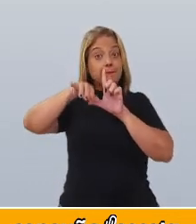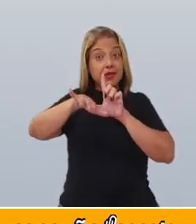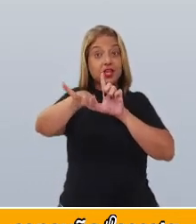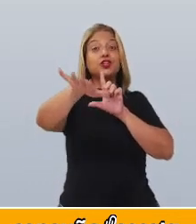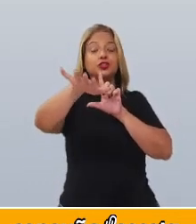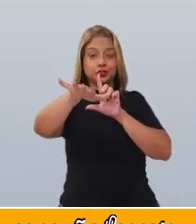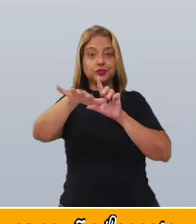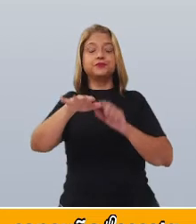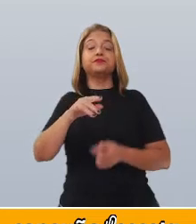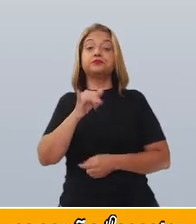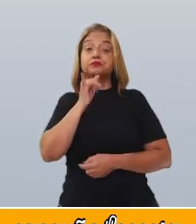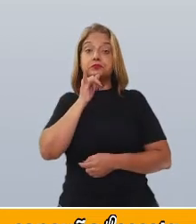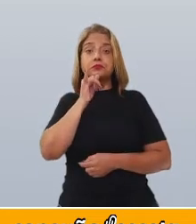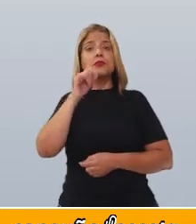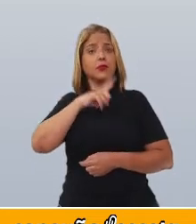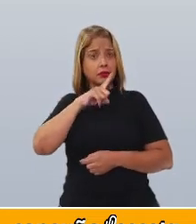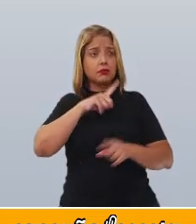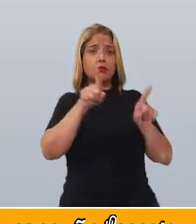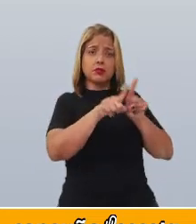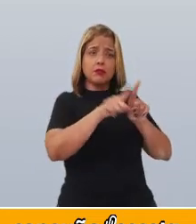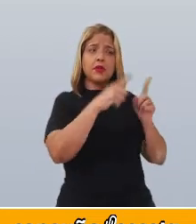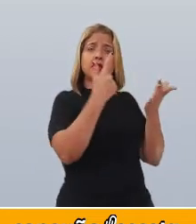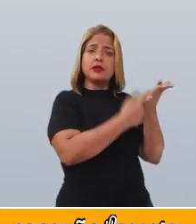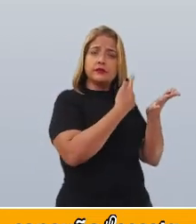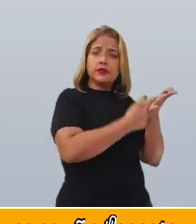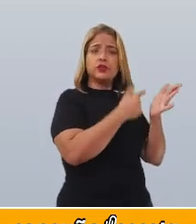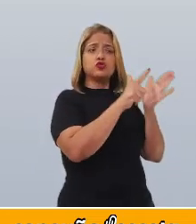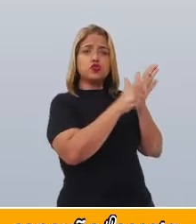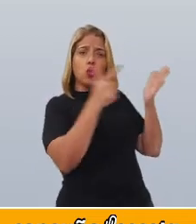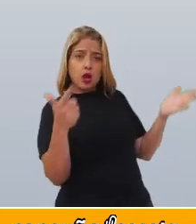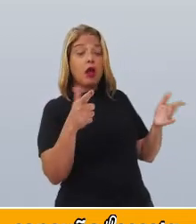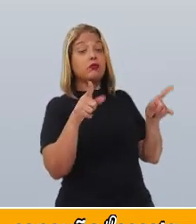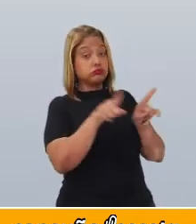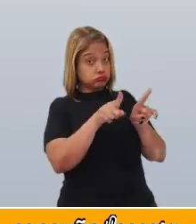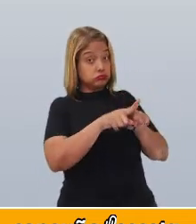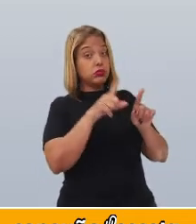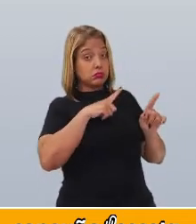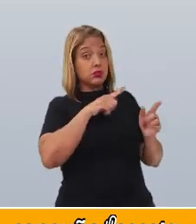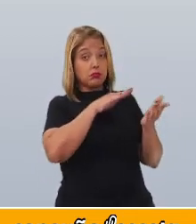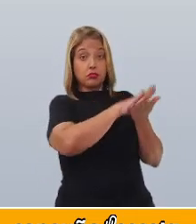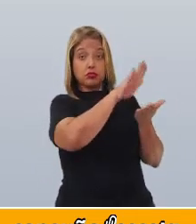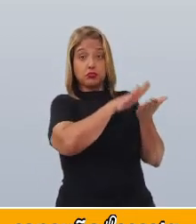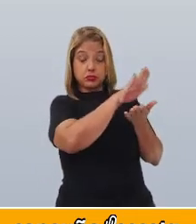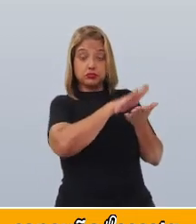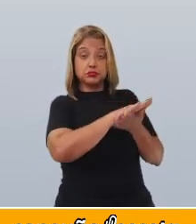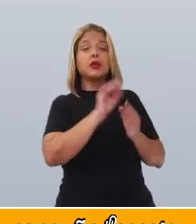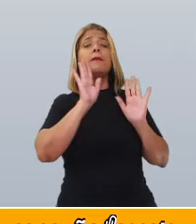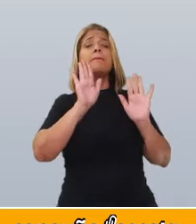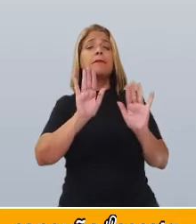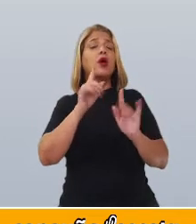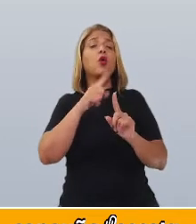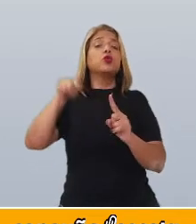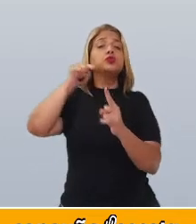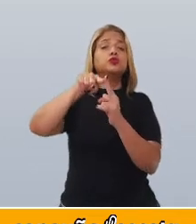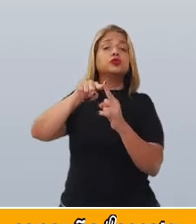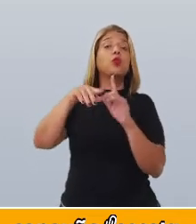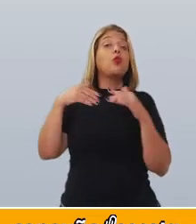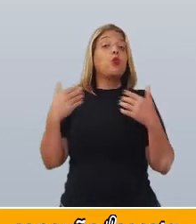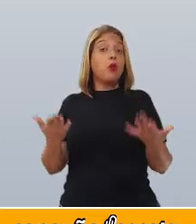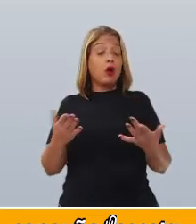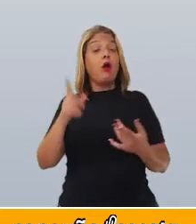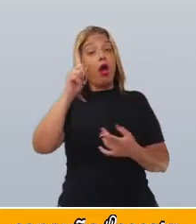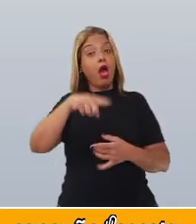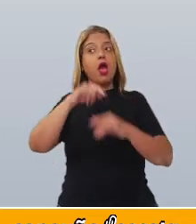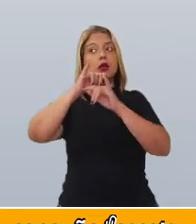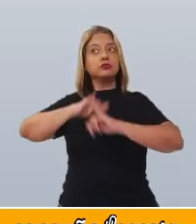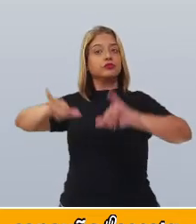publicada em jornais e revistas. E qual é o seu principal objetivo? Qual é a sua finalidade? divulgar